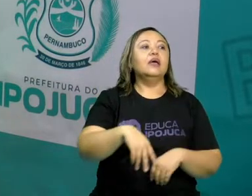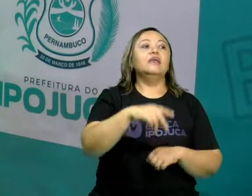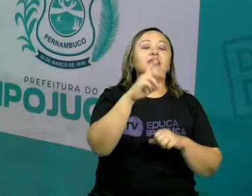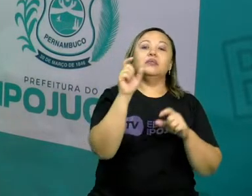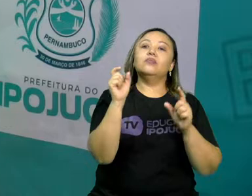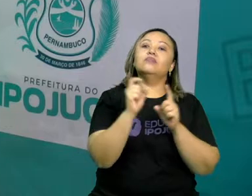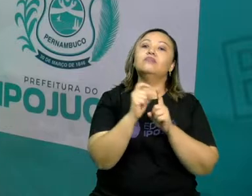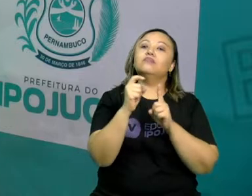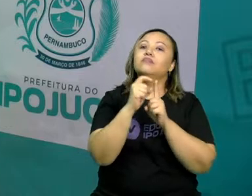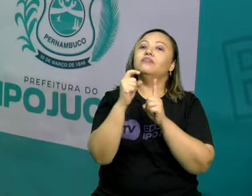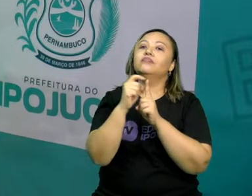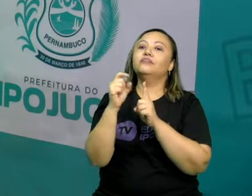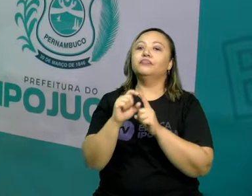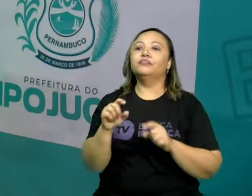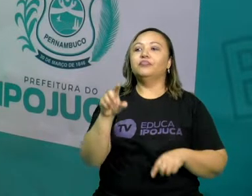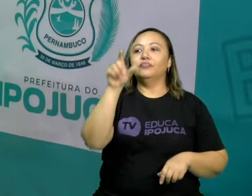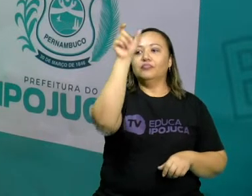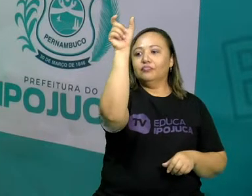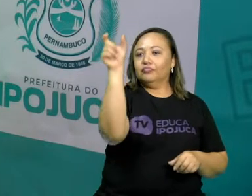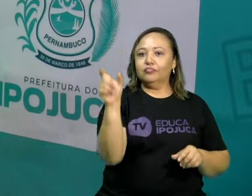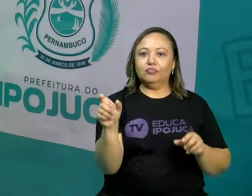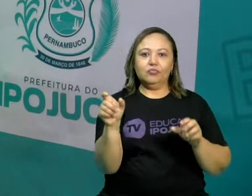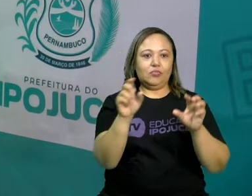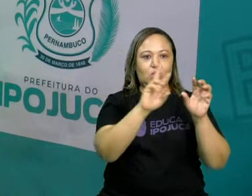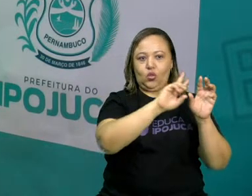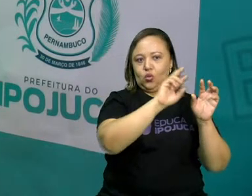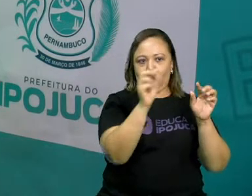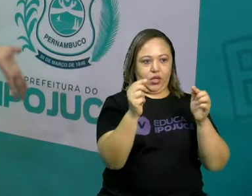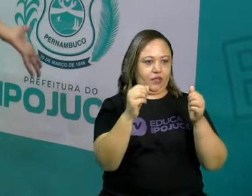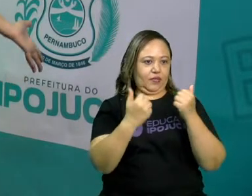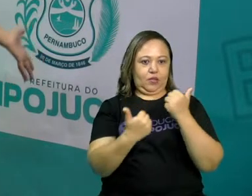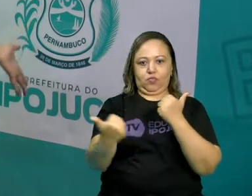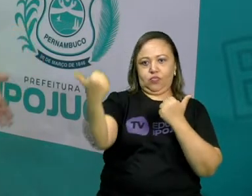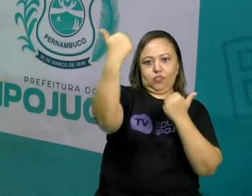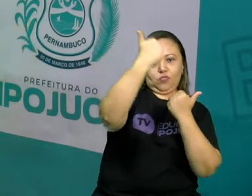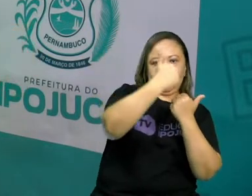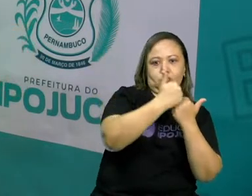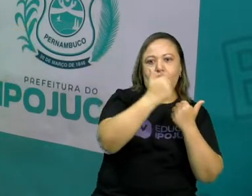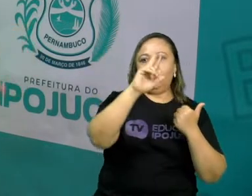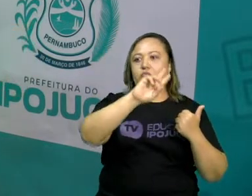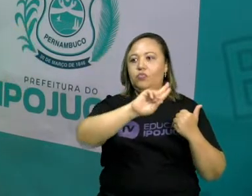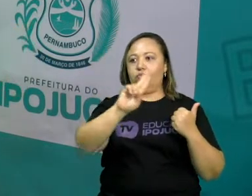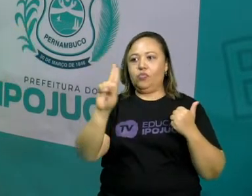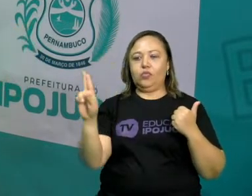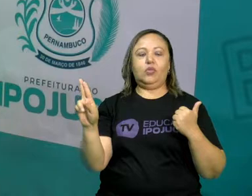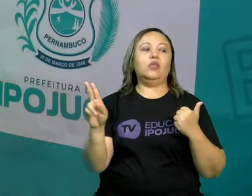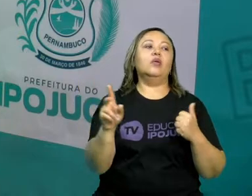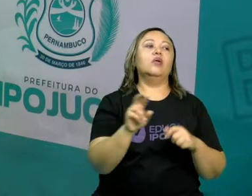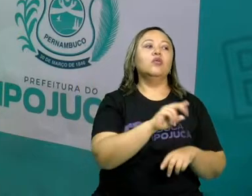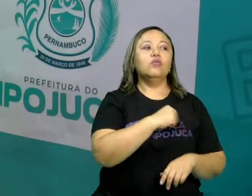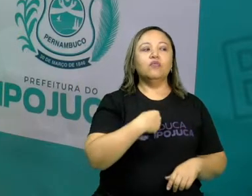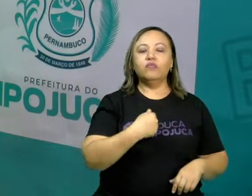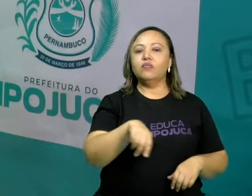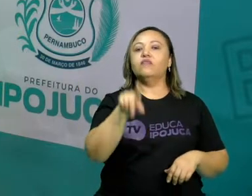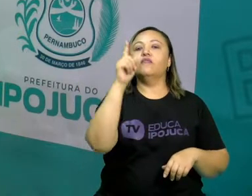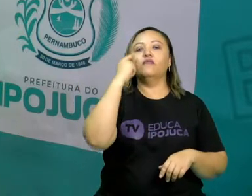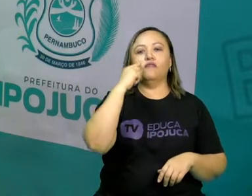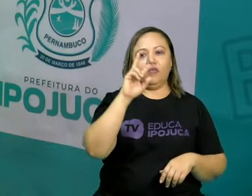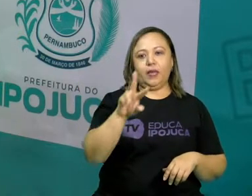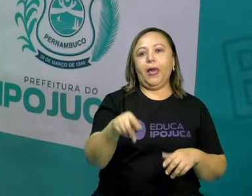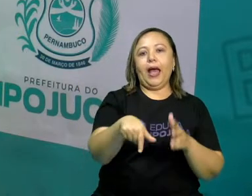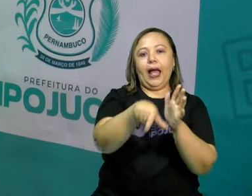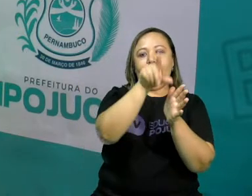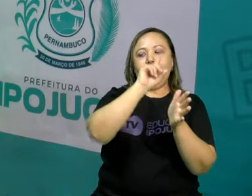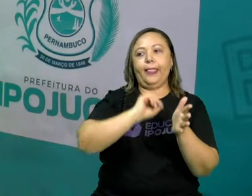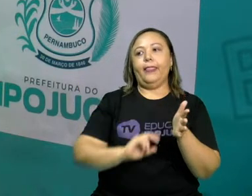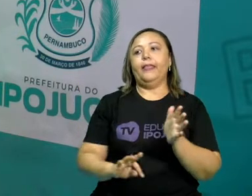palavrinhas que a gente coloca no lugar do nome. Mas para isso vamos ler o nosso texto e